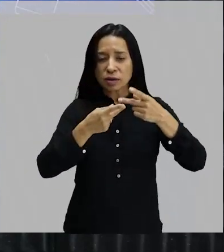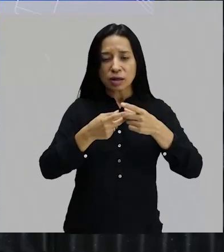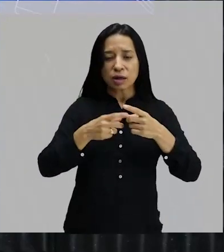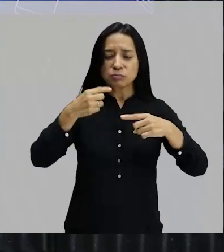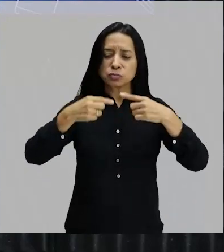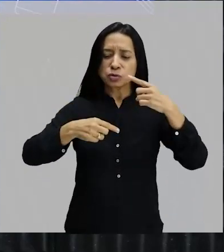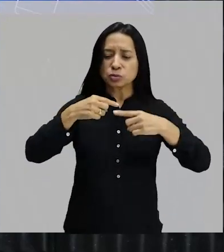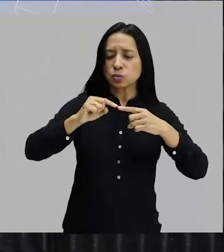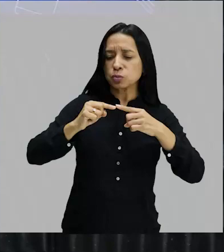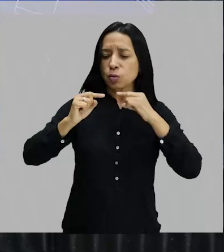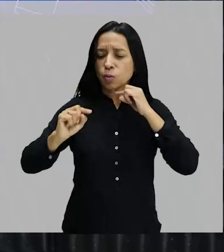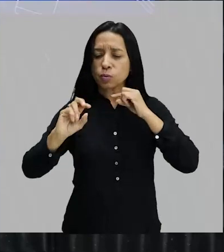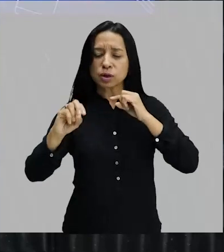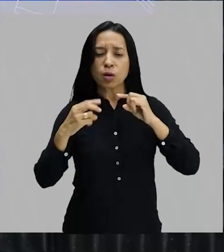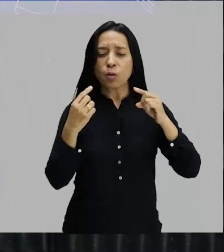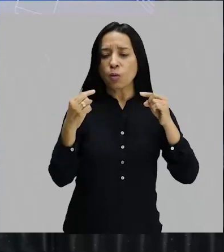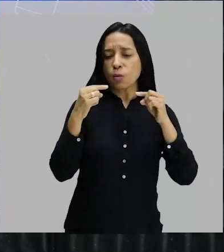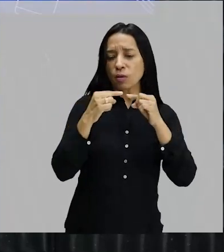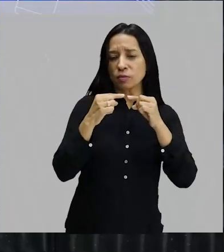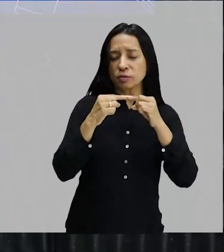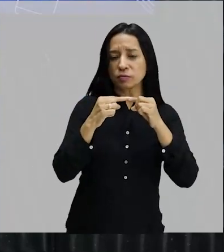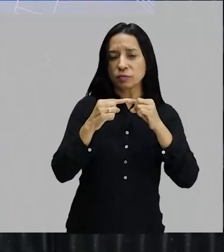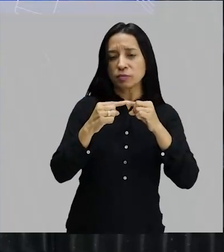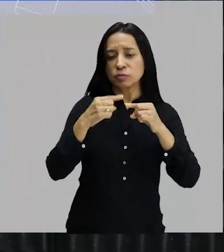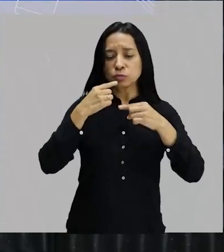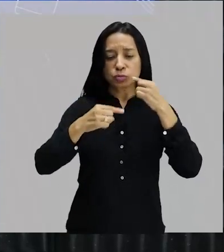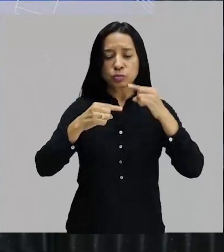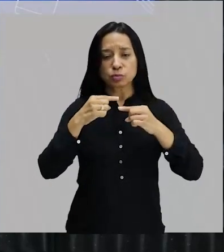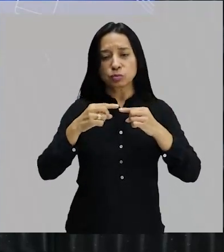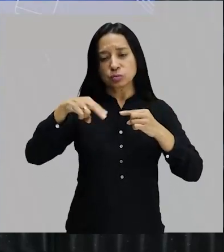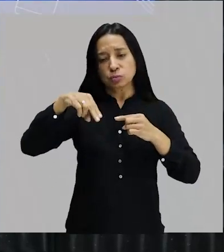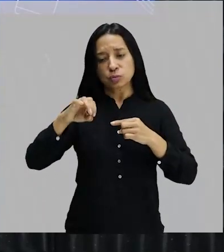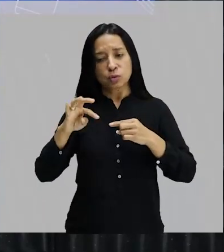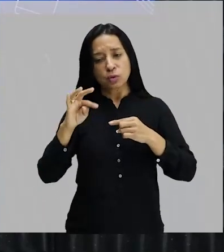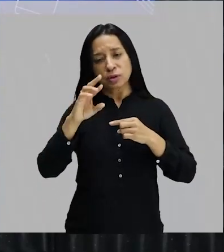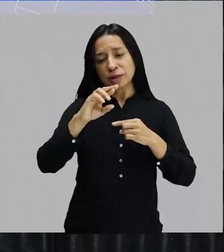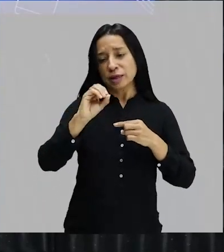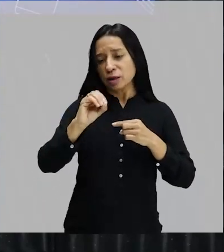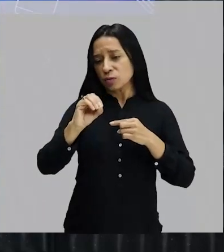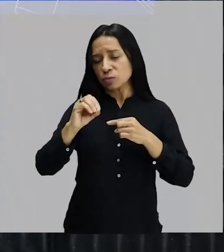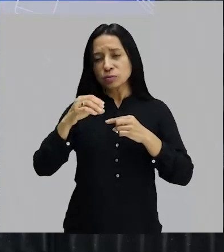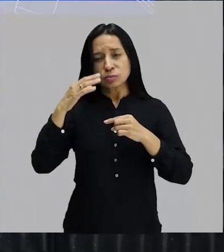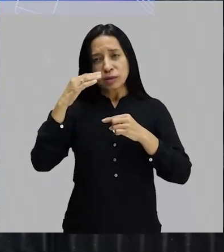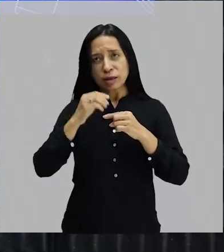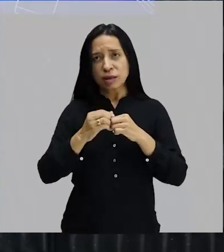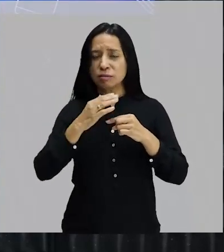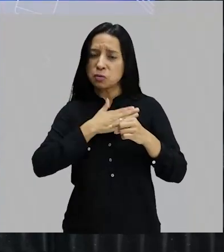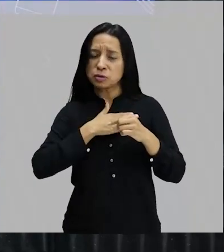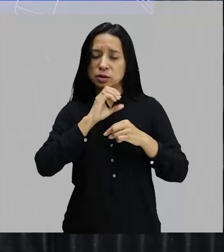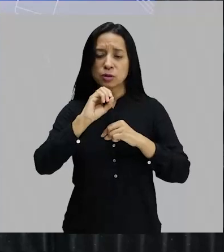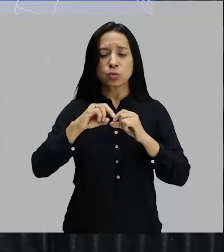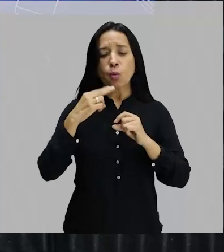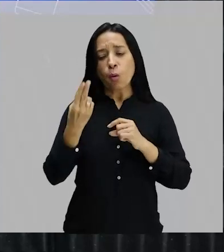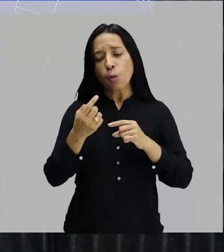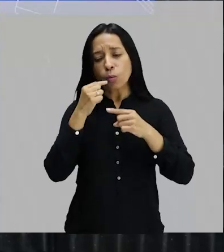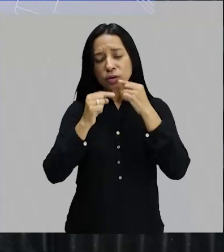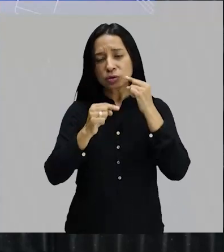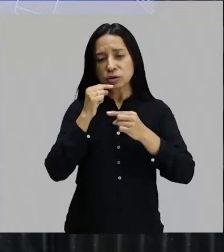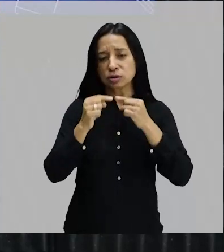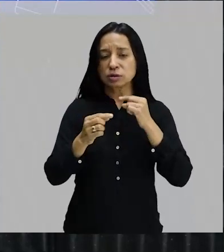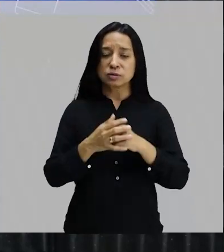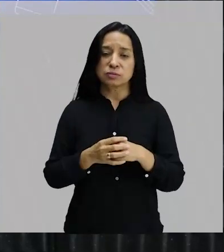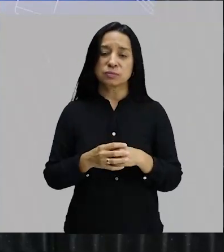contra, parecia que ia a favor, era um discurso que parecia meio neutro, ele está elogiando, ele está lapando novamente entre aspas, está